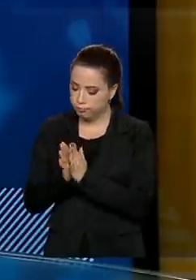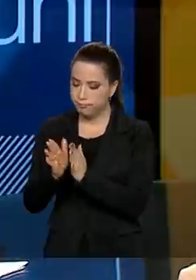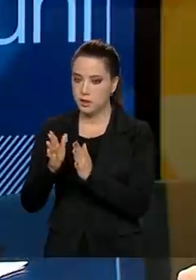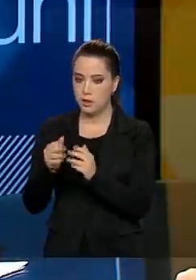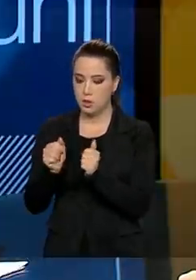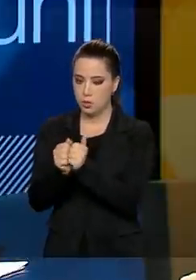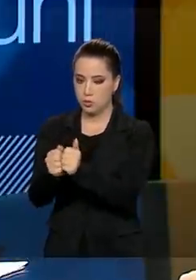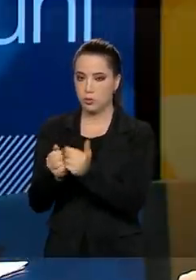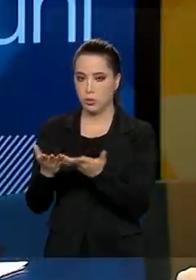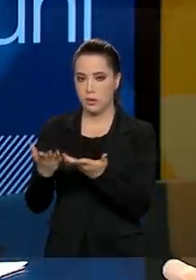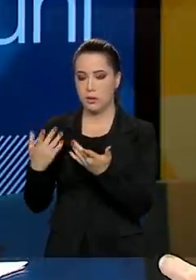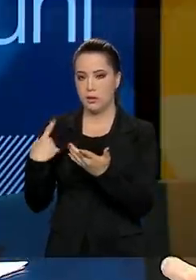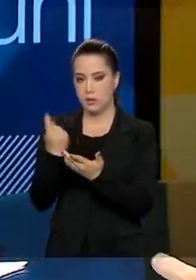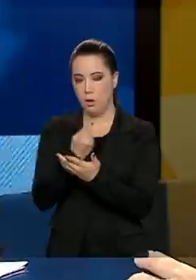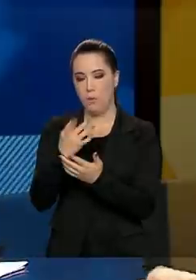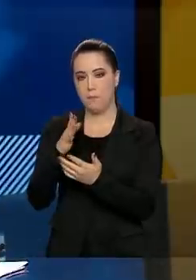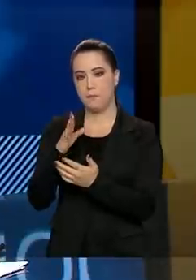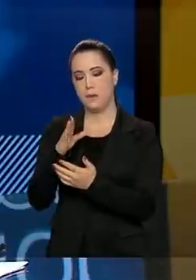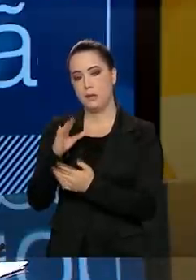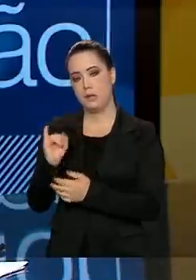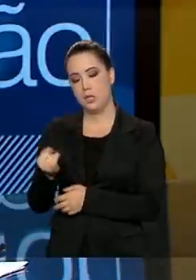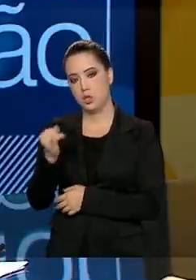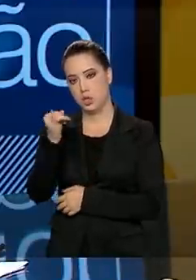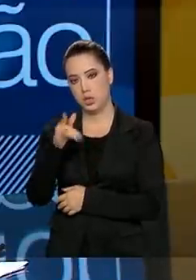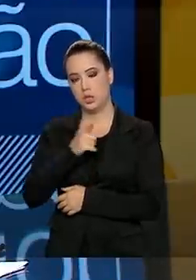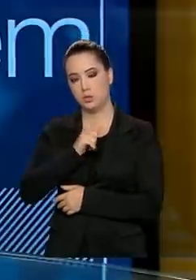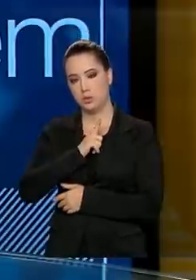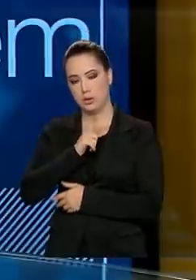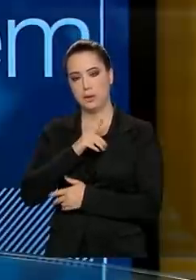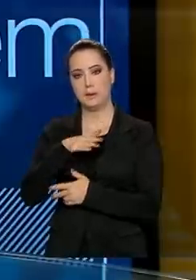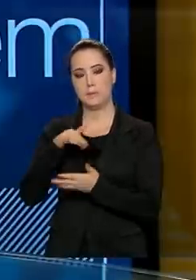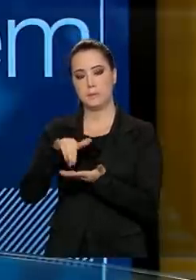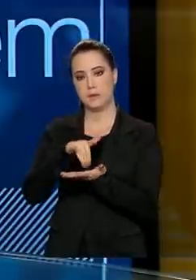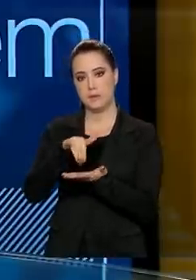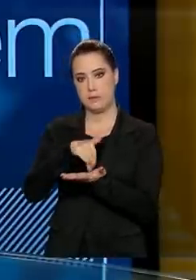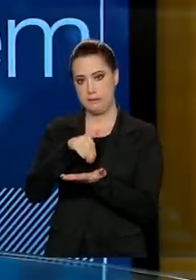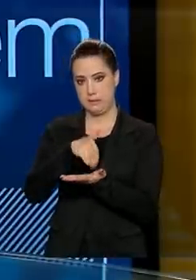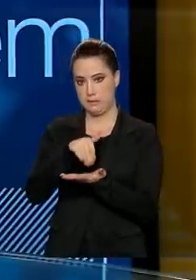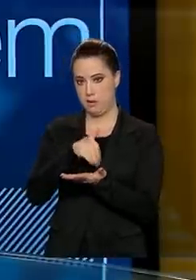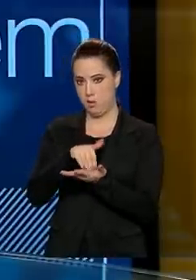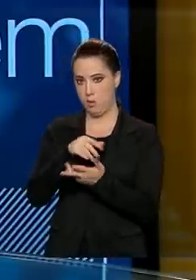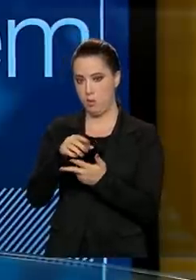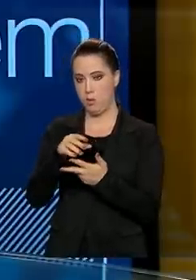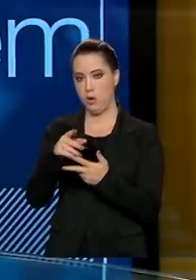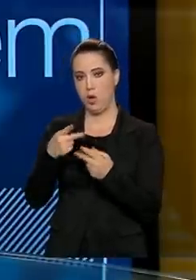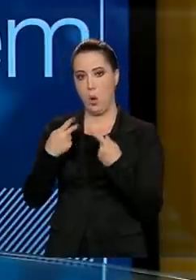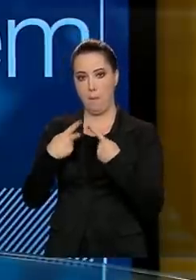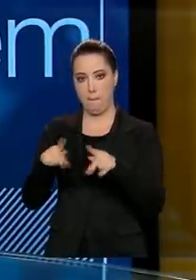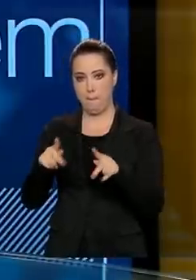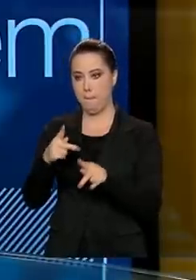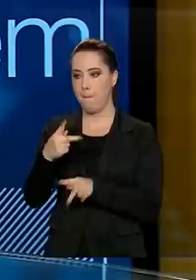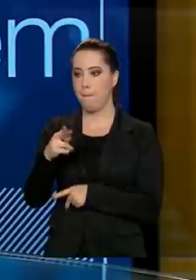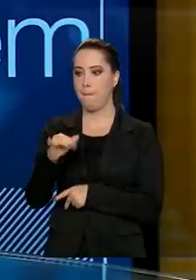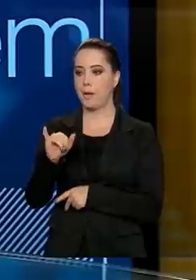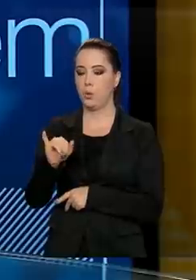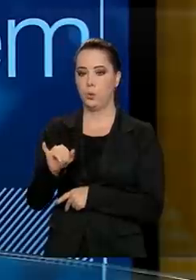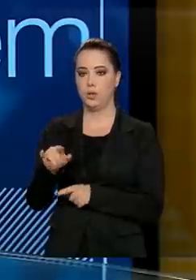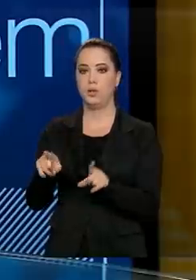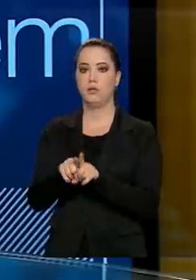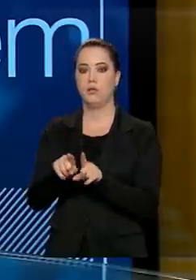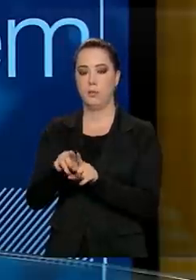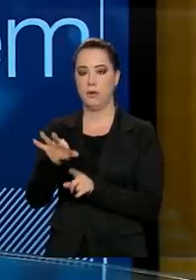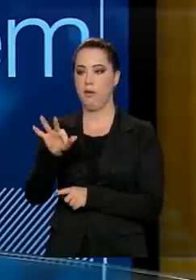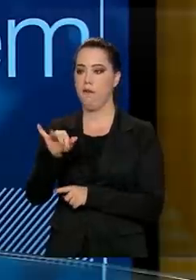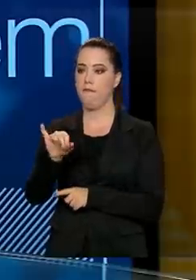nós faremos um processo seletivo do ProUni e do Fies. utilizando notas de Enems anteriores.